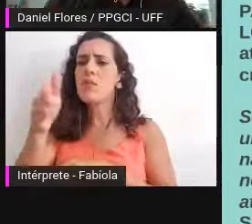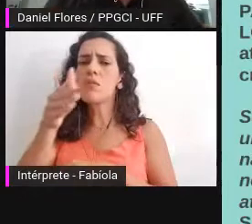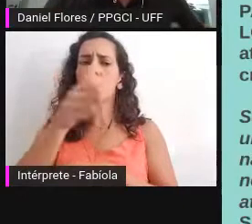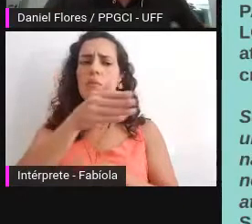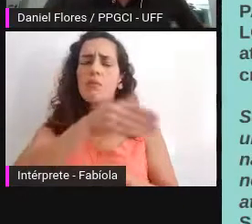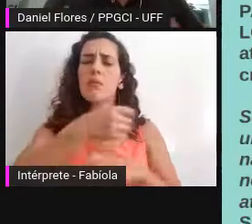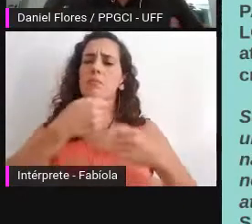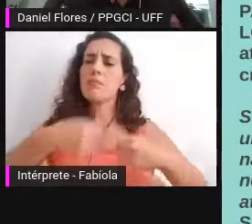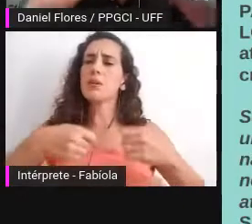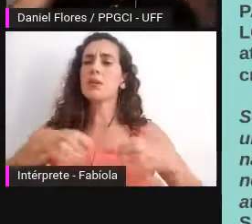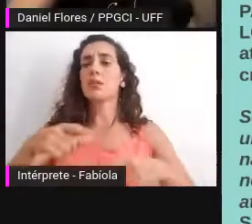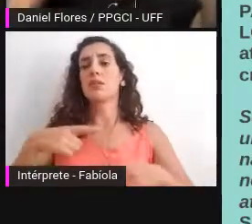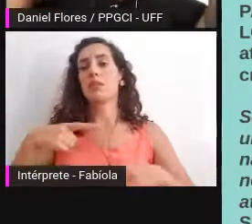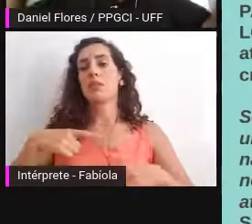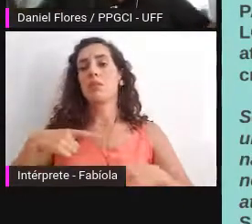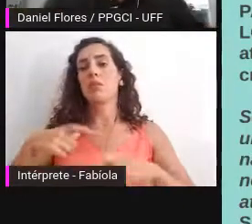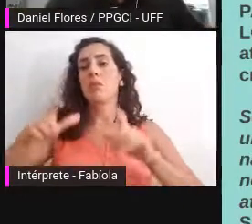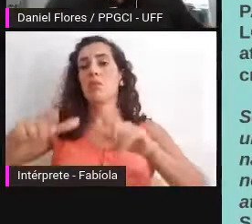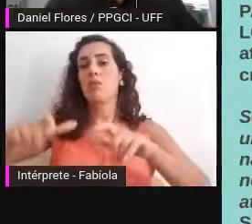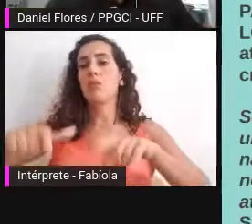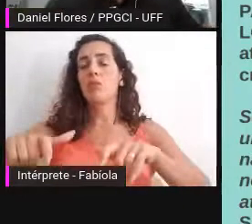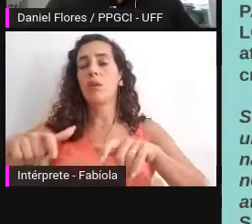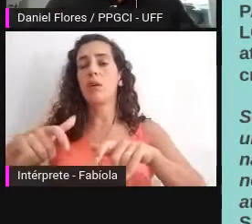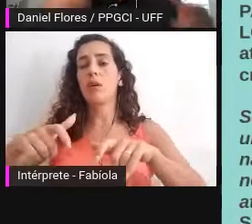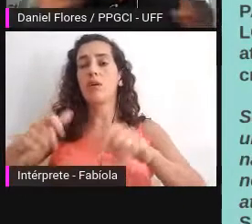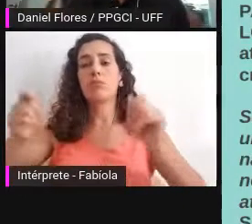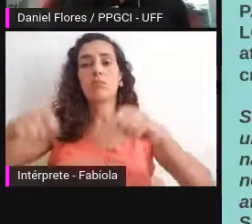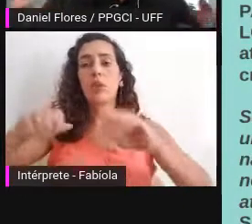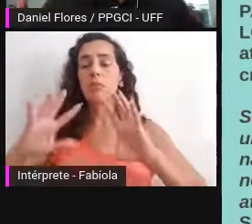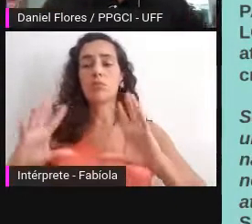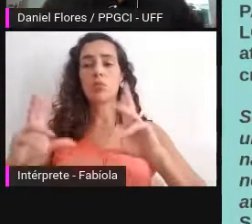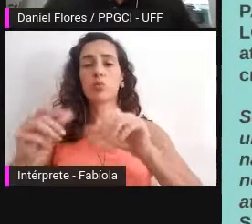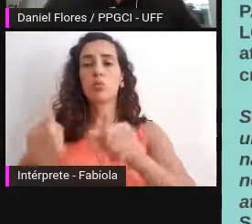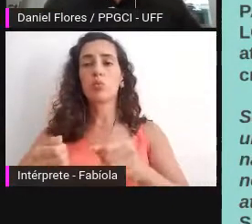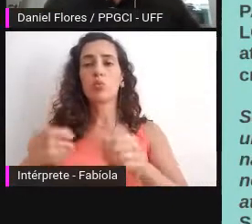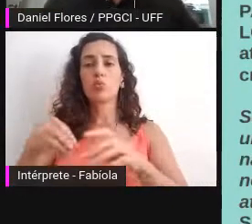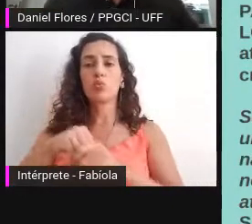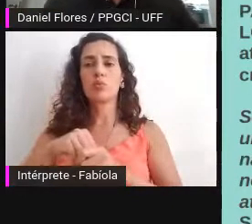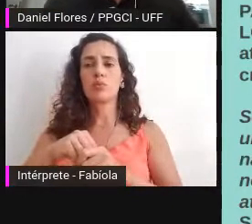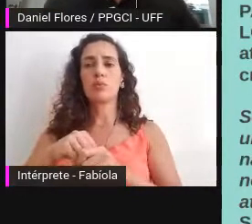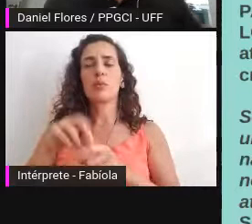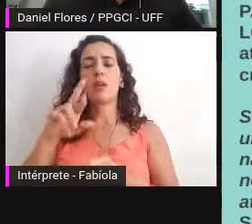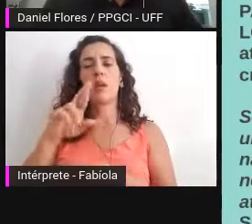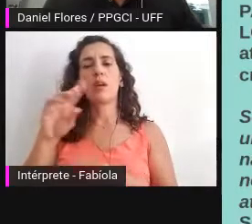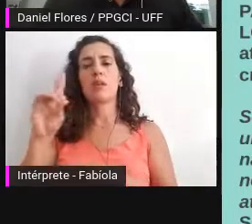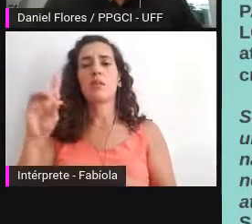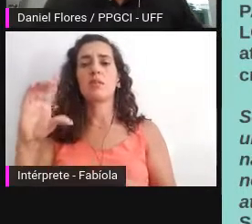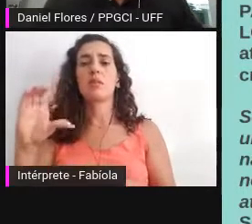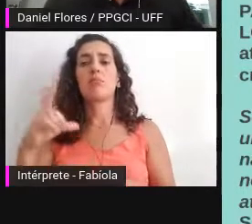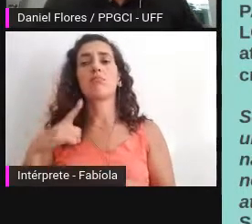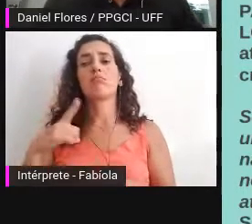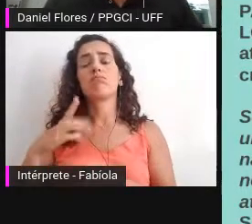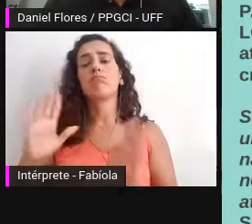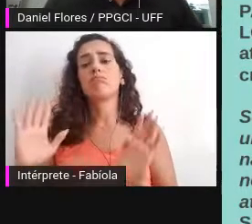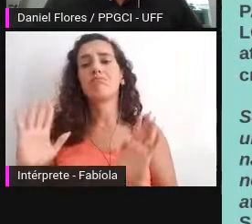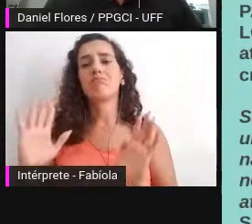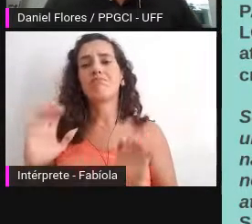ambiente convergente o RDC o repositório digital confiável a ISO